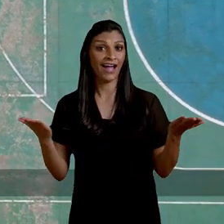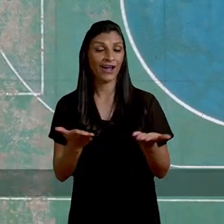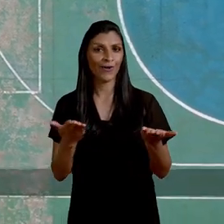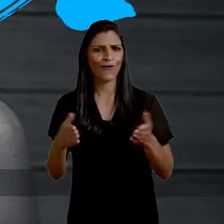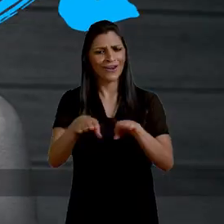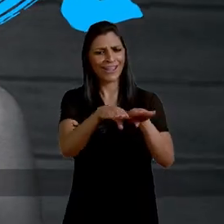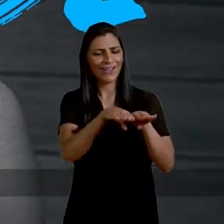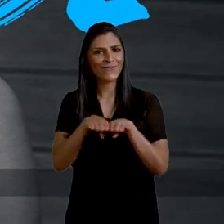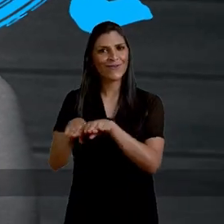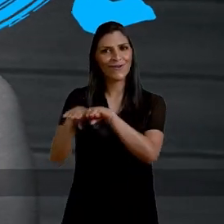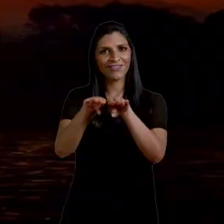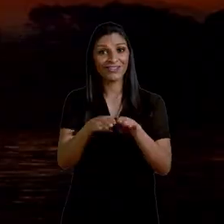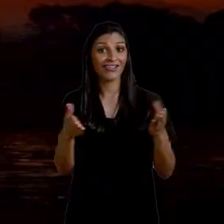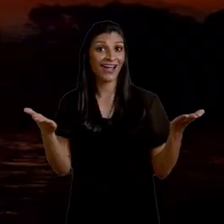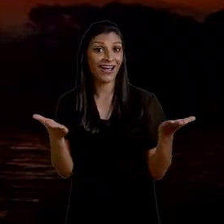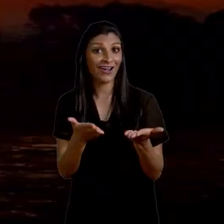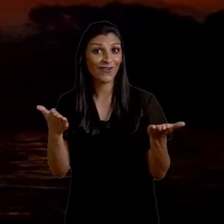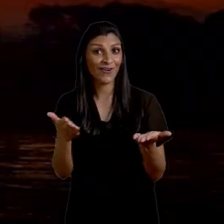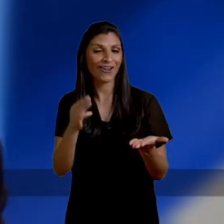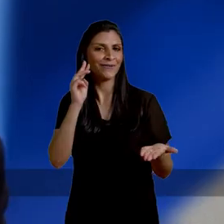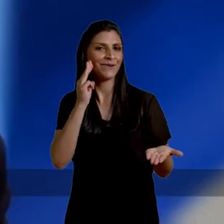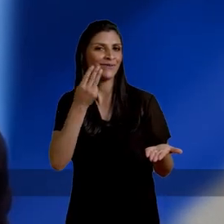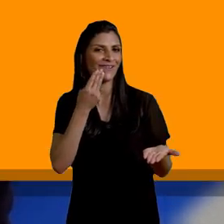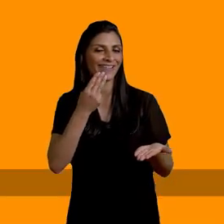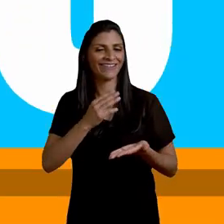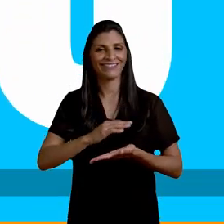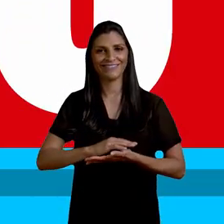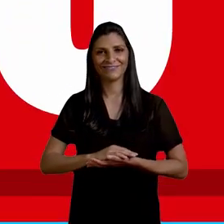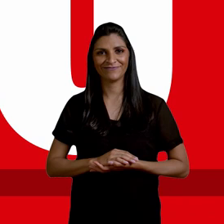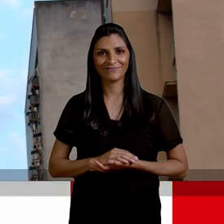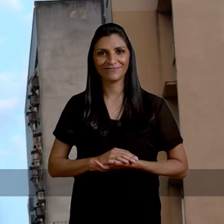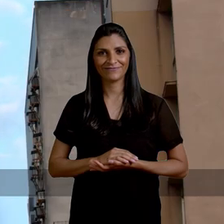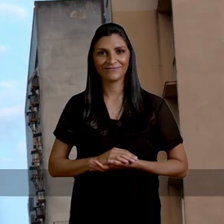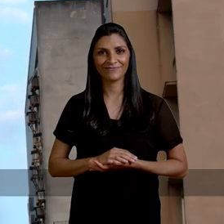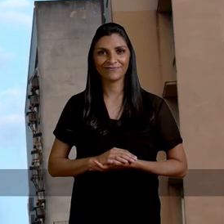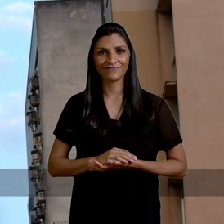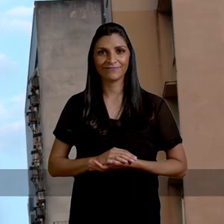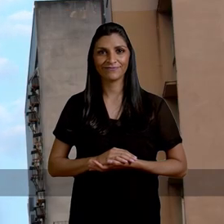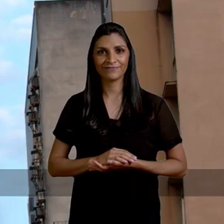Agora é igualdade. Agora é Manuela. Manu!